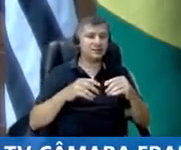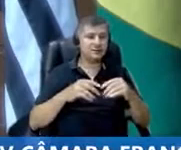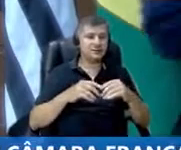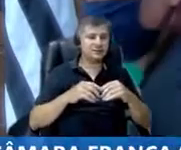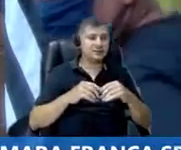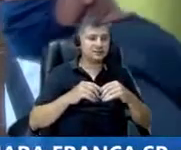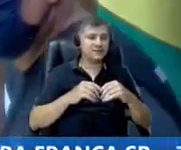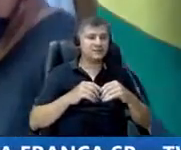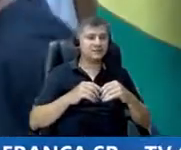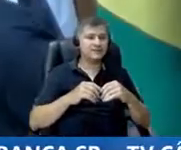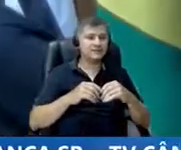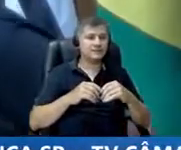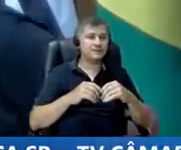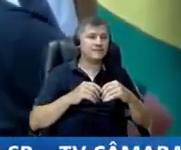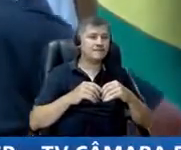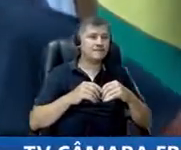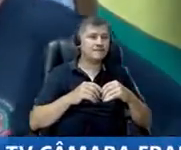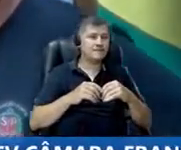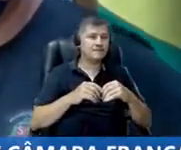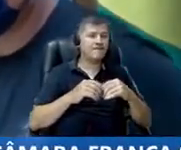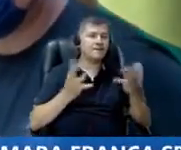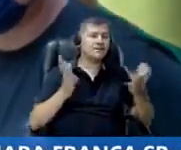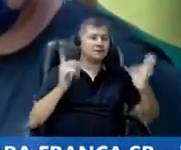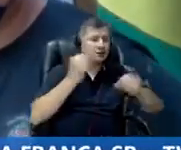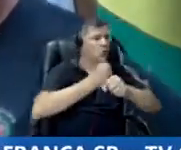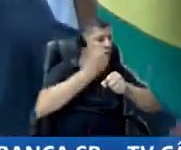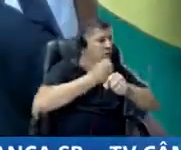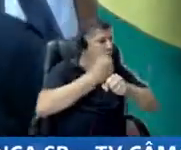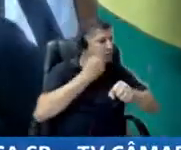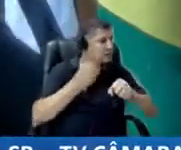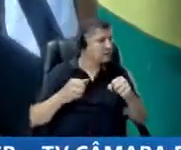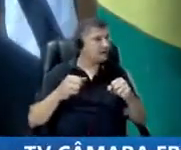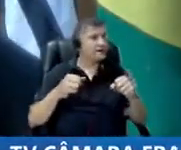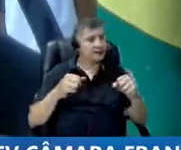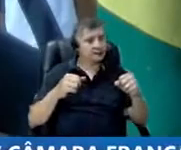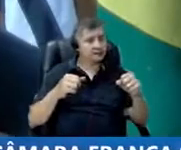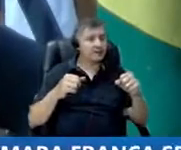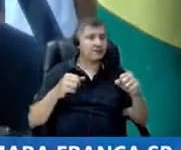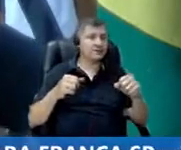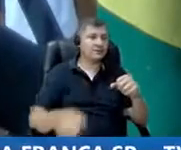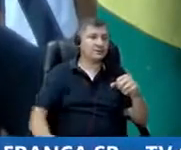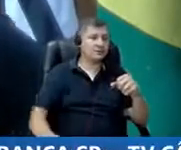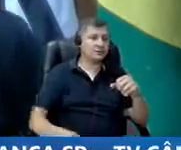um foi de mureta de concreto, outro foi daqueles que colocam os ferrinhos. E os guarda-rei,